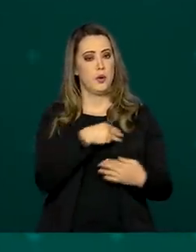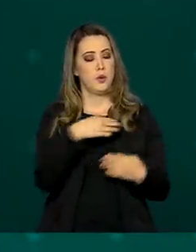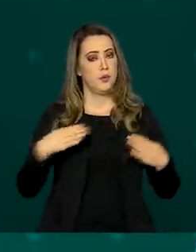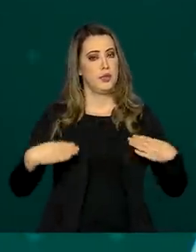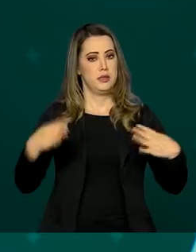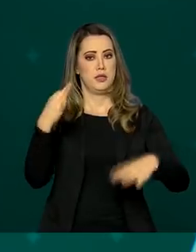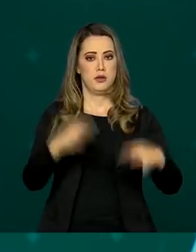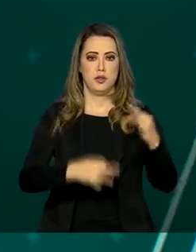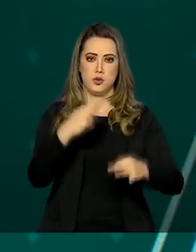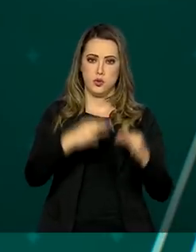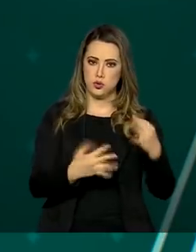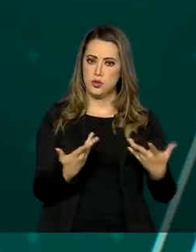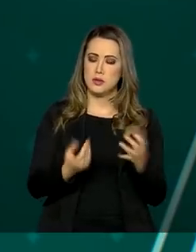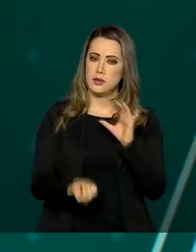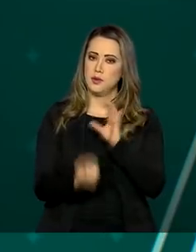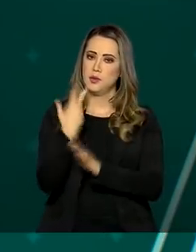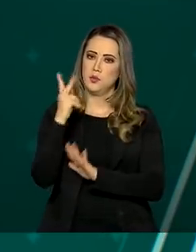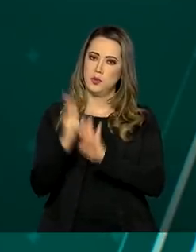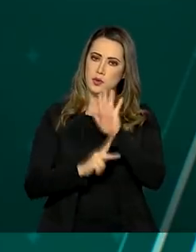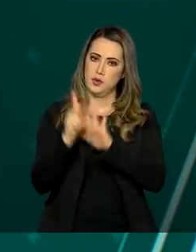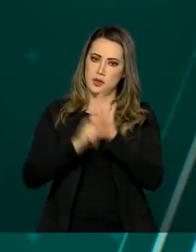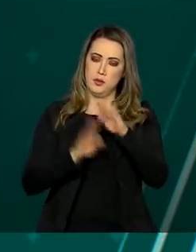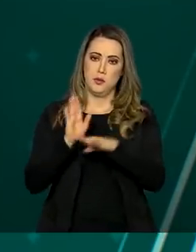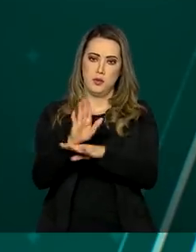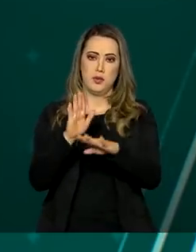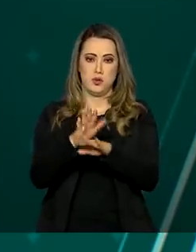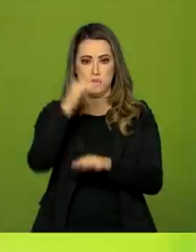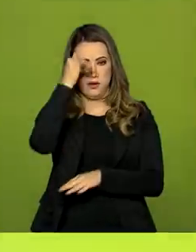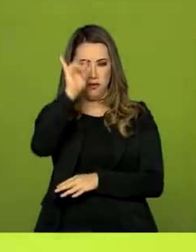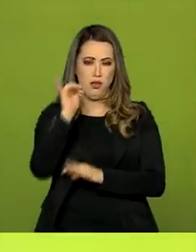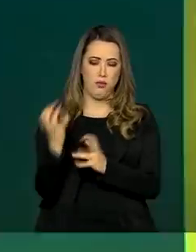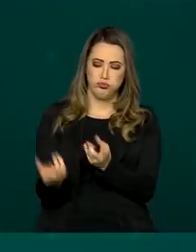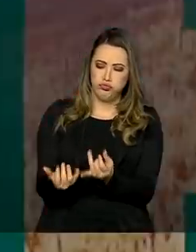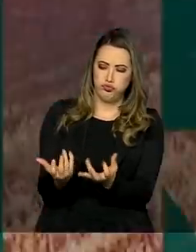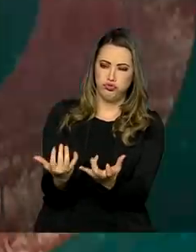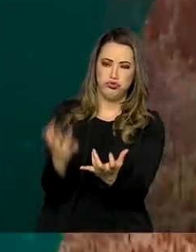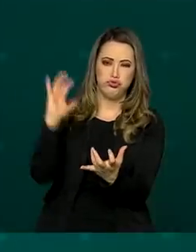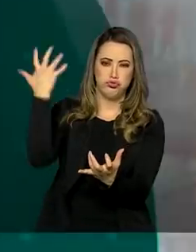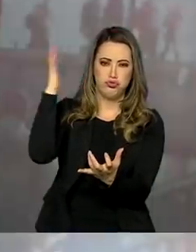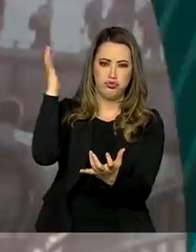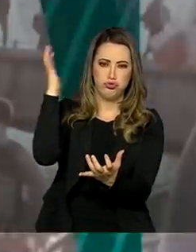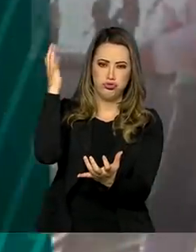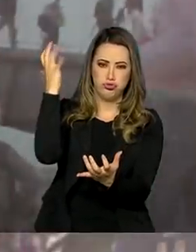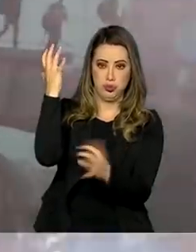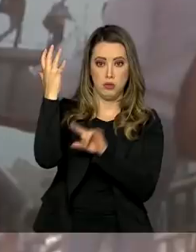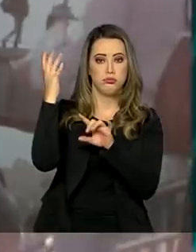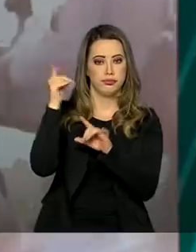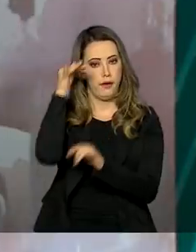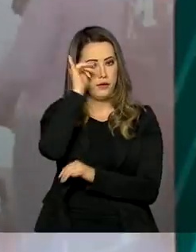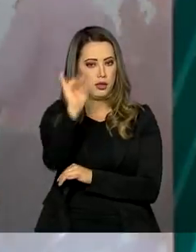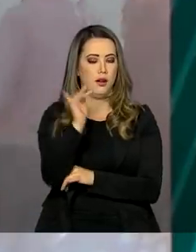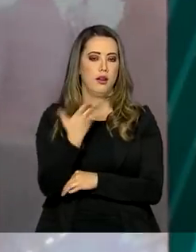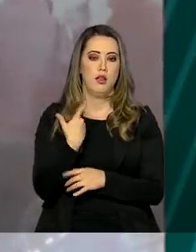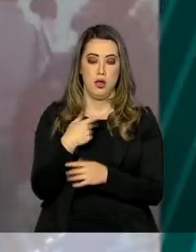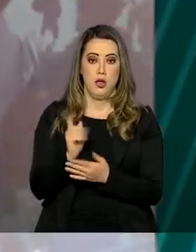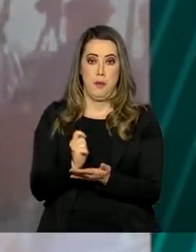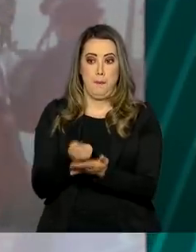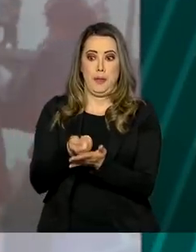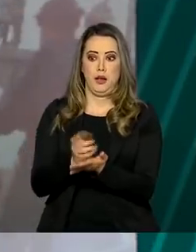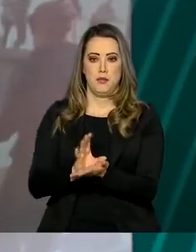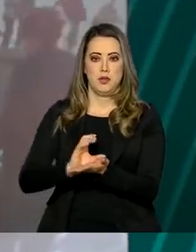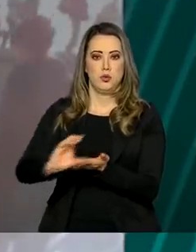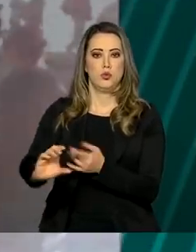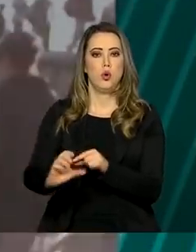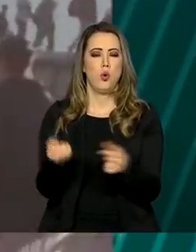Pública criou um programa para reforçar o combate a incêndios florestais. A iniciativa vai garantir recursos para a compra de